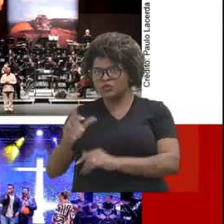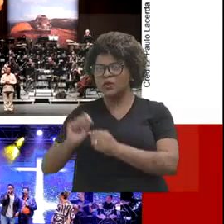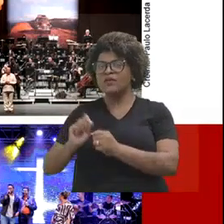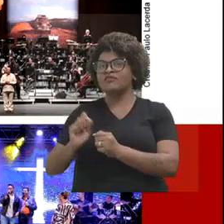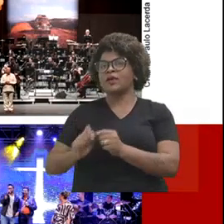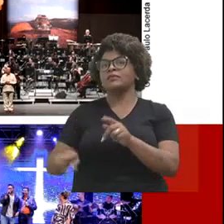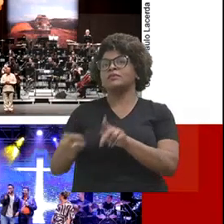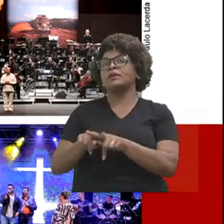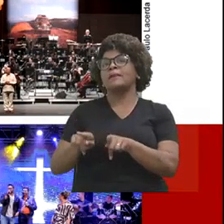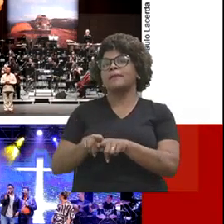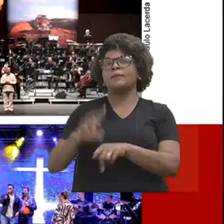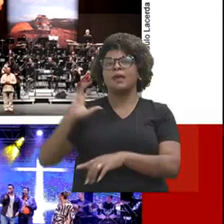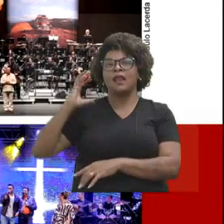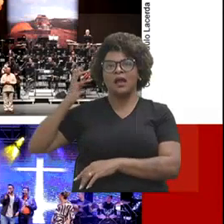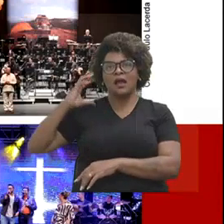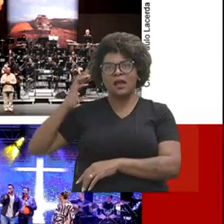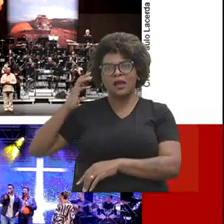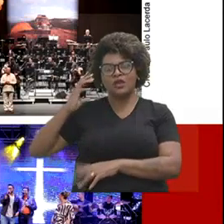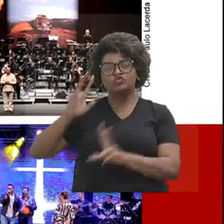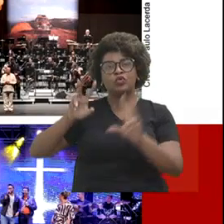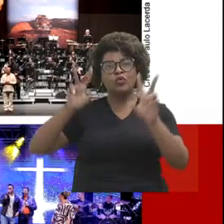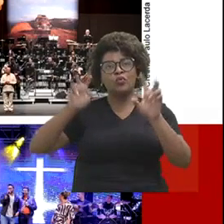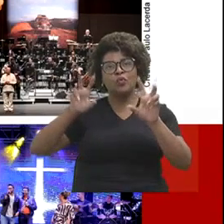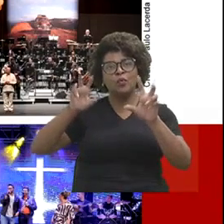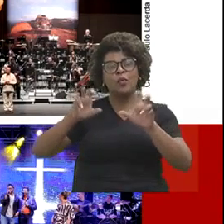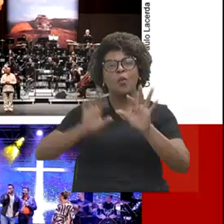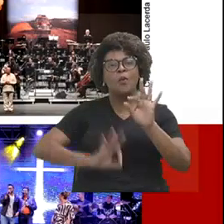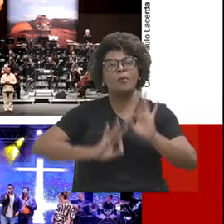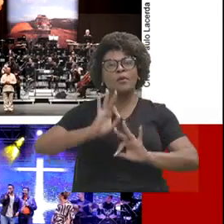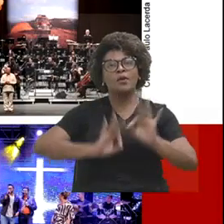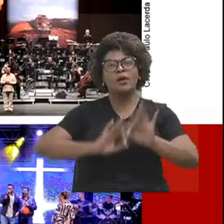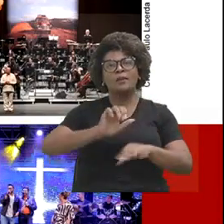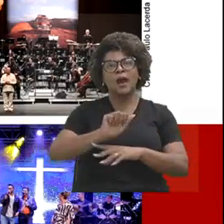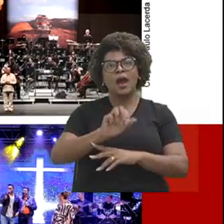gravações da Arrumação, a Arrumação vai voltar para a grade da Rede Minas,